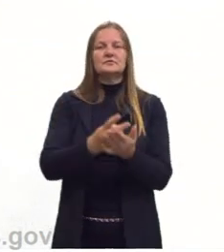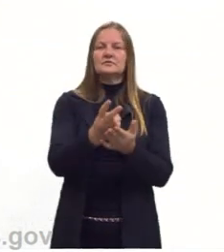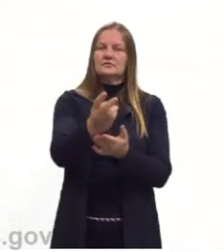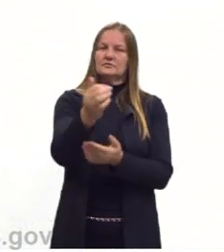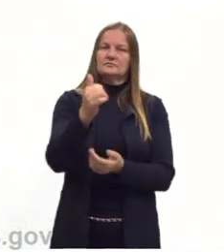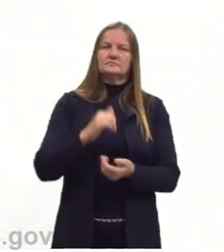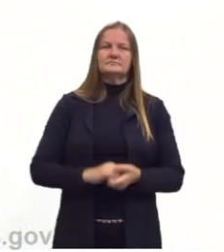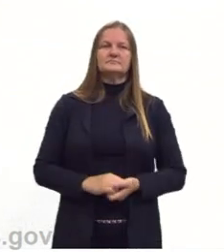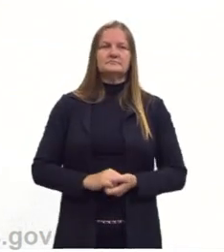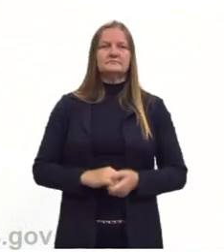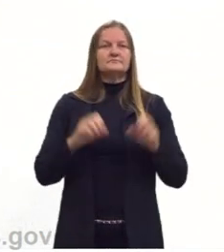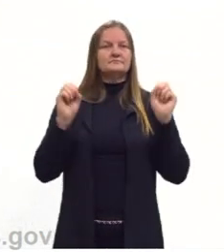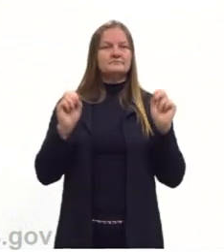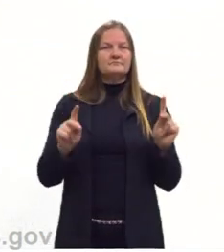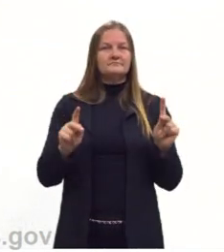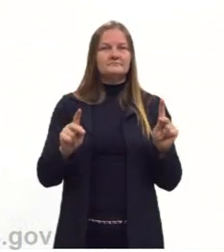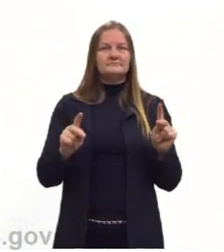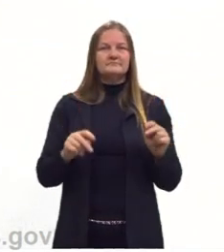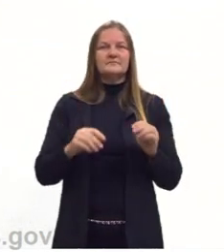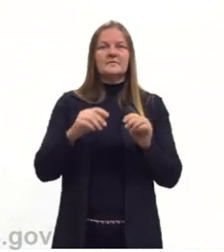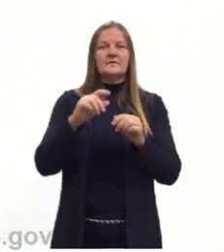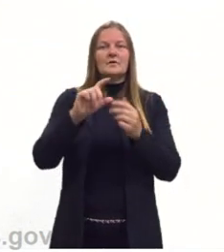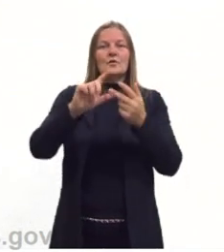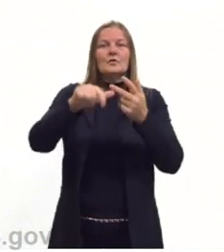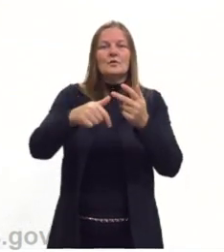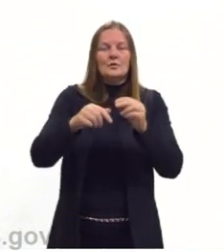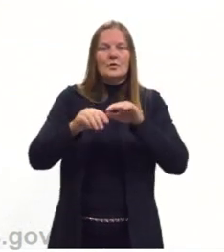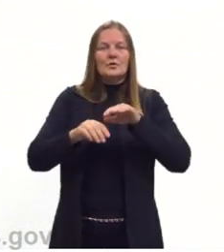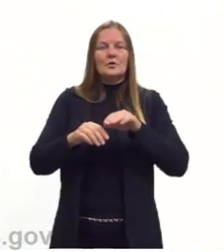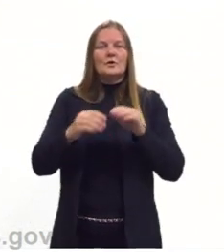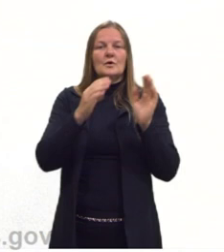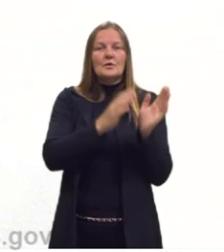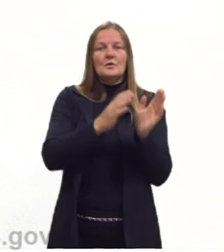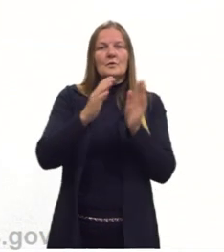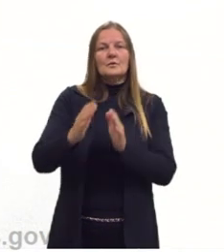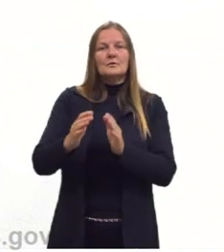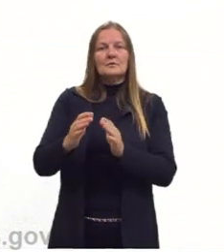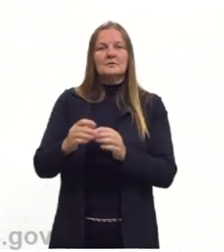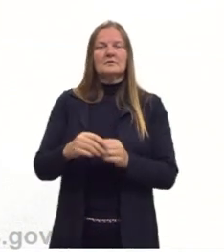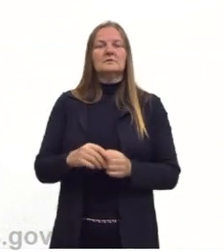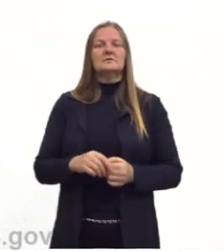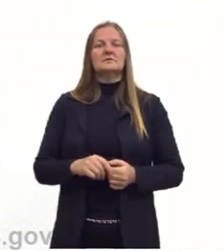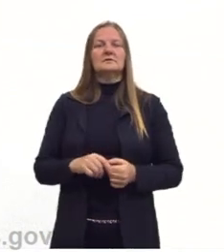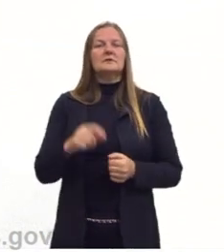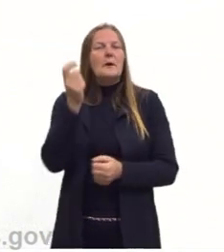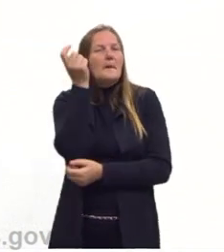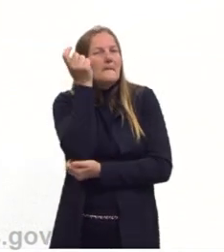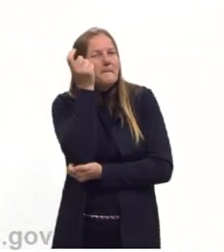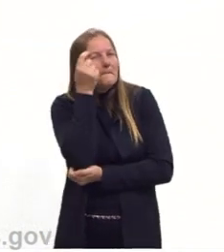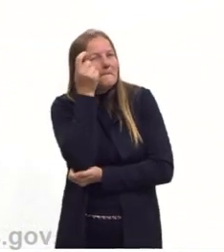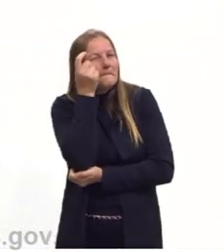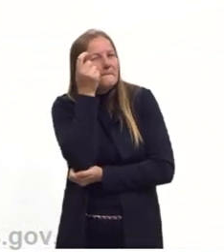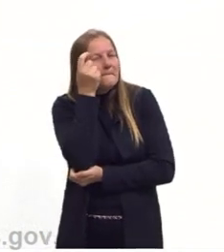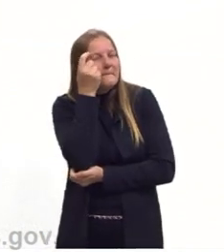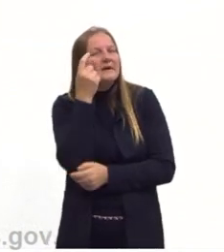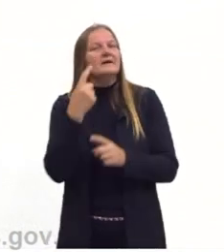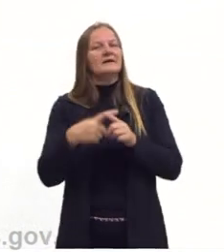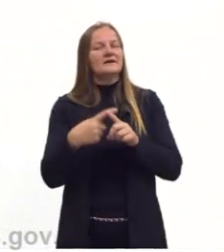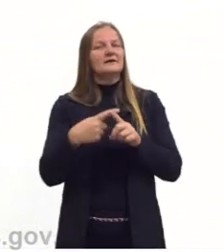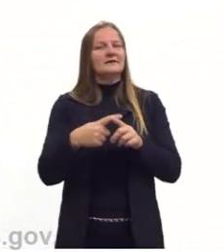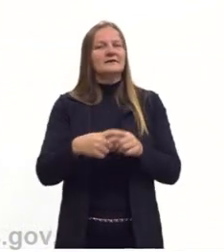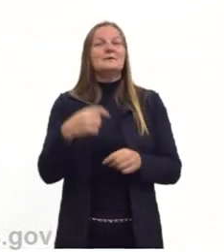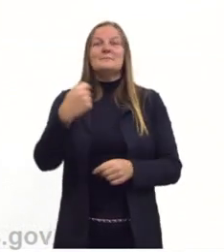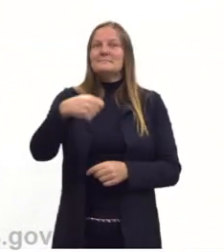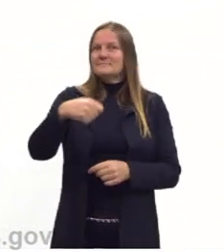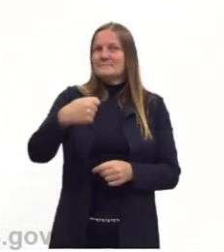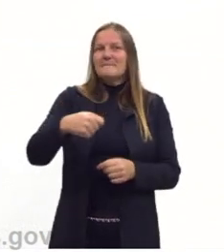constantes. Os outros dois passos já é interpretação. E aí sim, a gente tem que dar uma pensadinha. Por quê? Eu